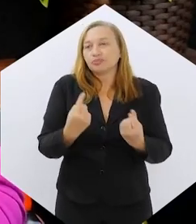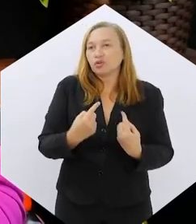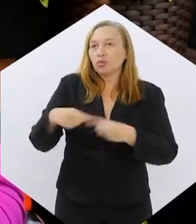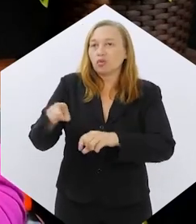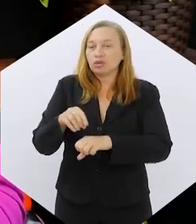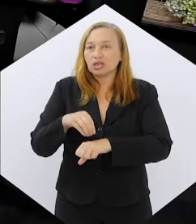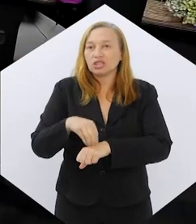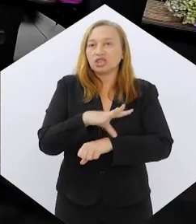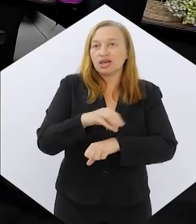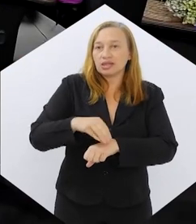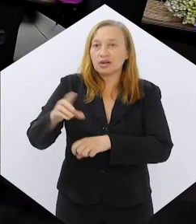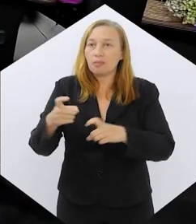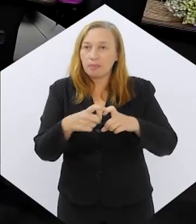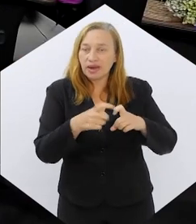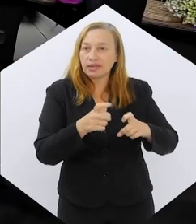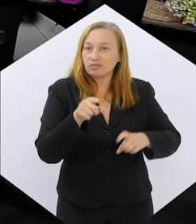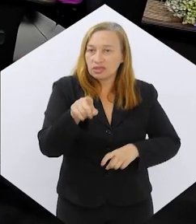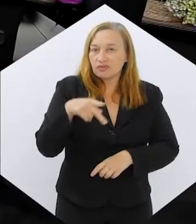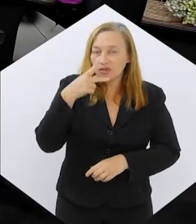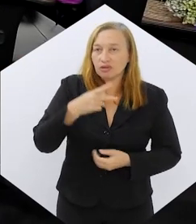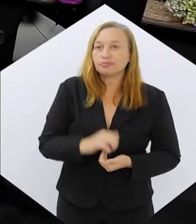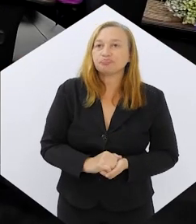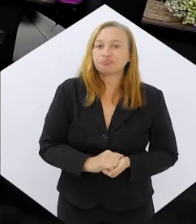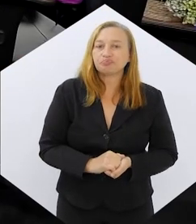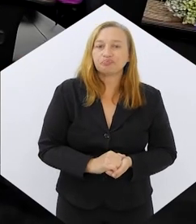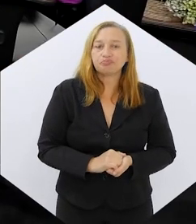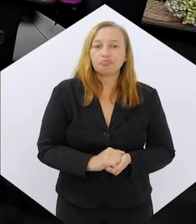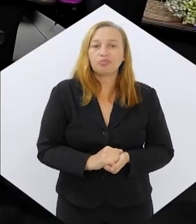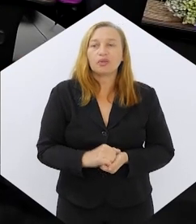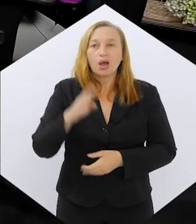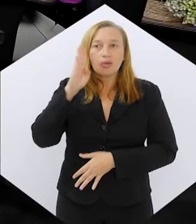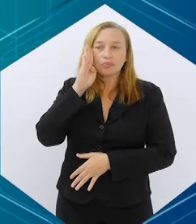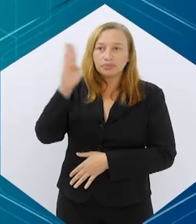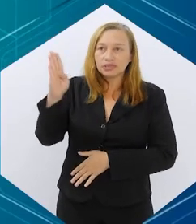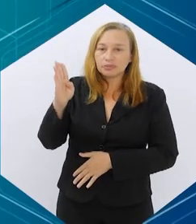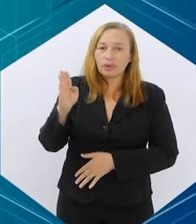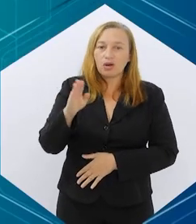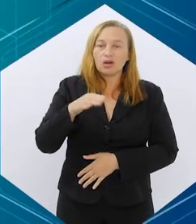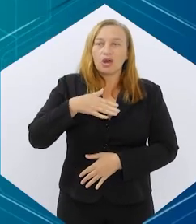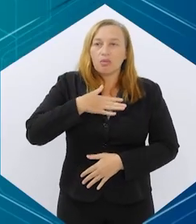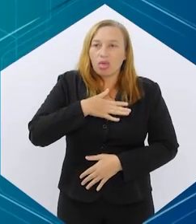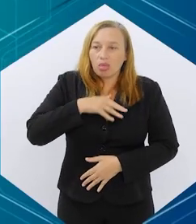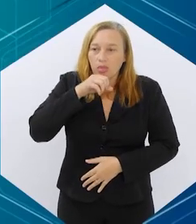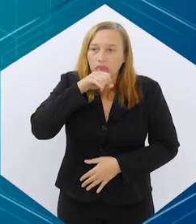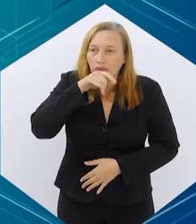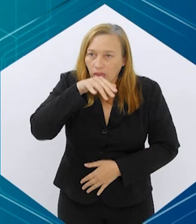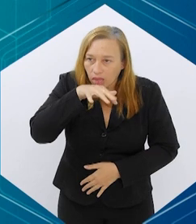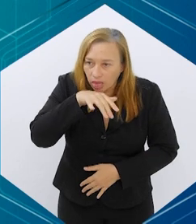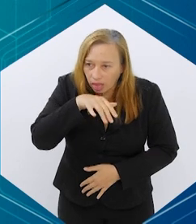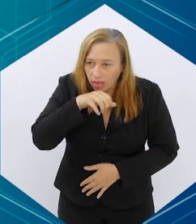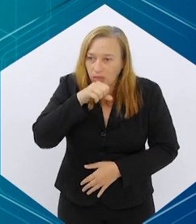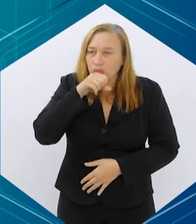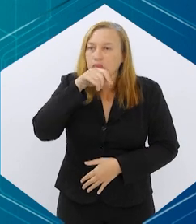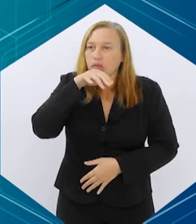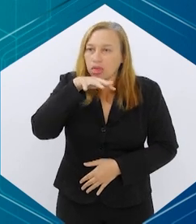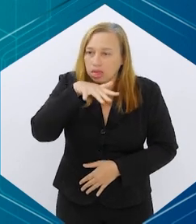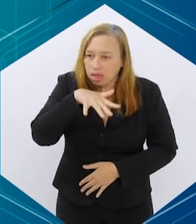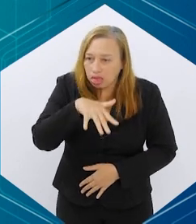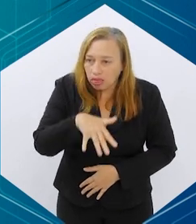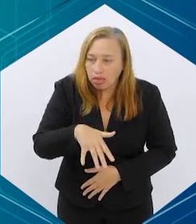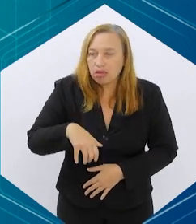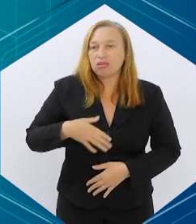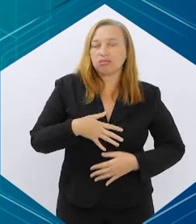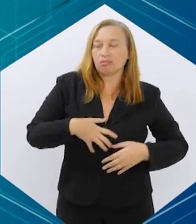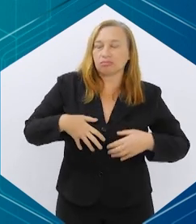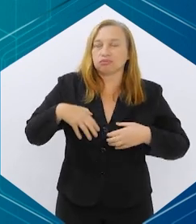citou. Sim. Então, os principais efeitos colaterais, sem dúvida, é a náusea, enjoo, tá? O paciente pode até vomitar